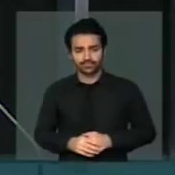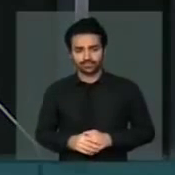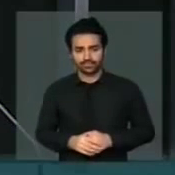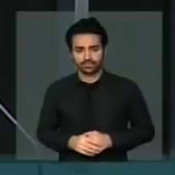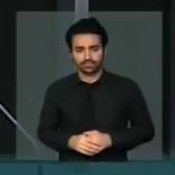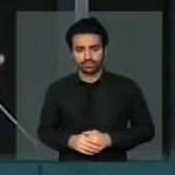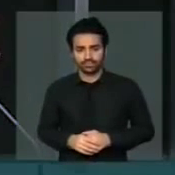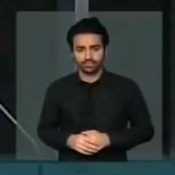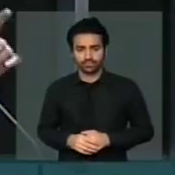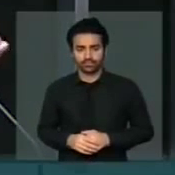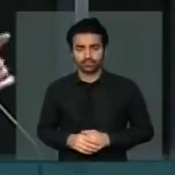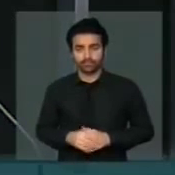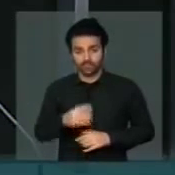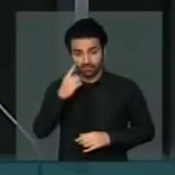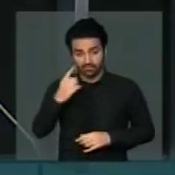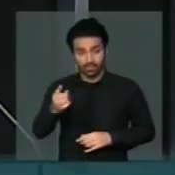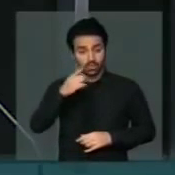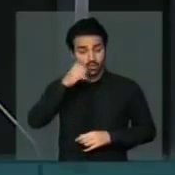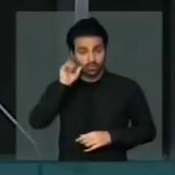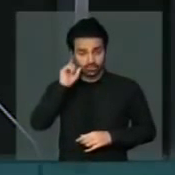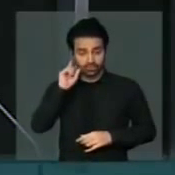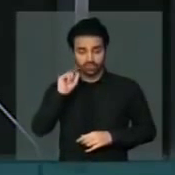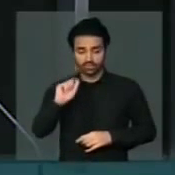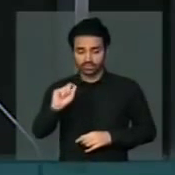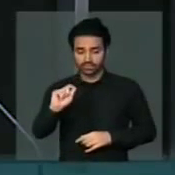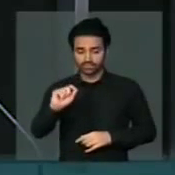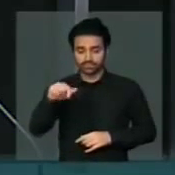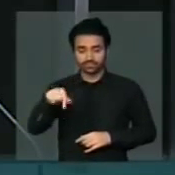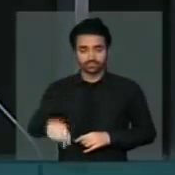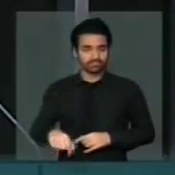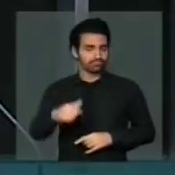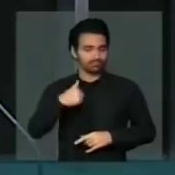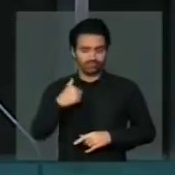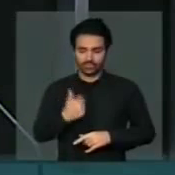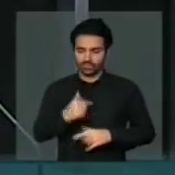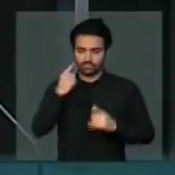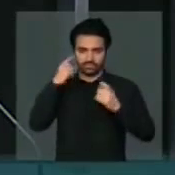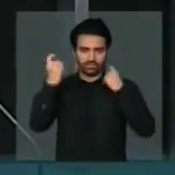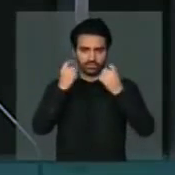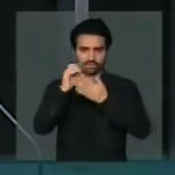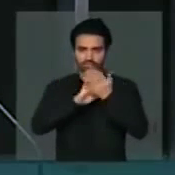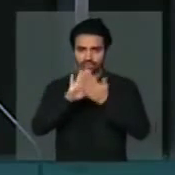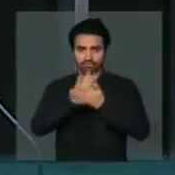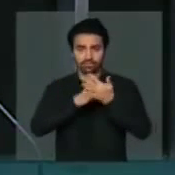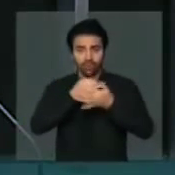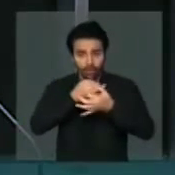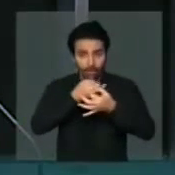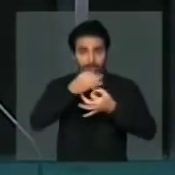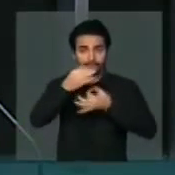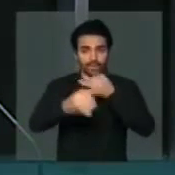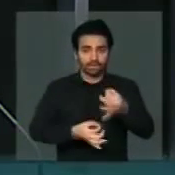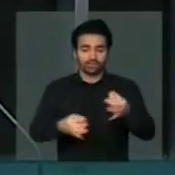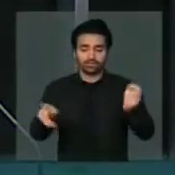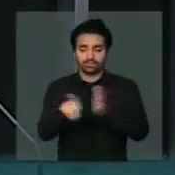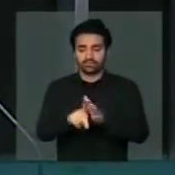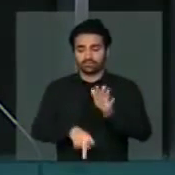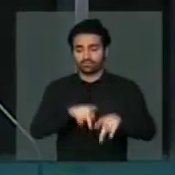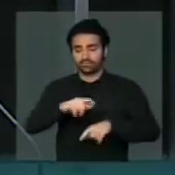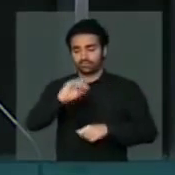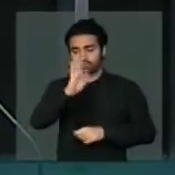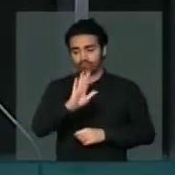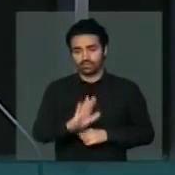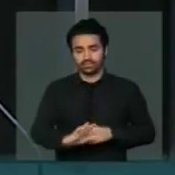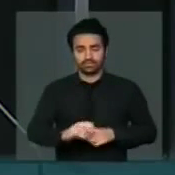que nós vimos aqui ontem foi mais uma demonstração que essa casa não está preocupada com a opinião do povo brasileiro, de quem os